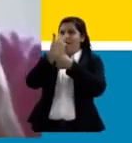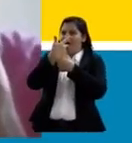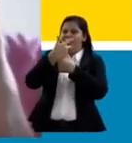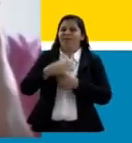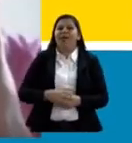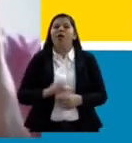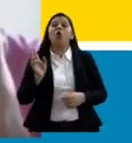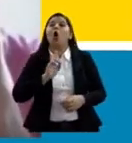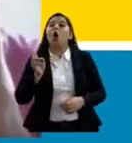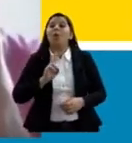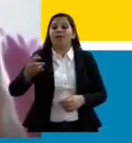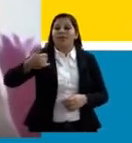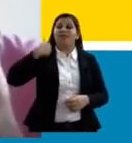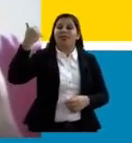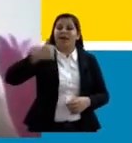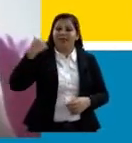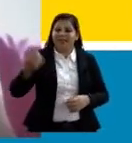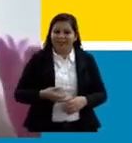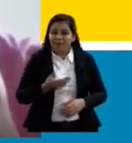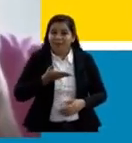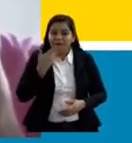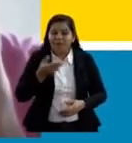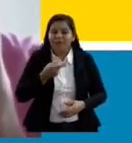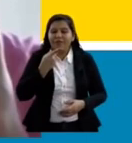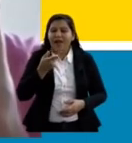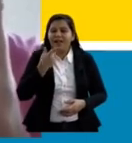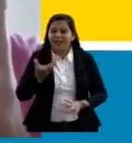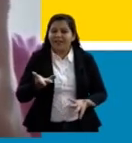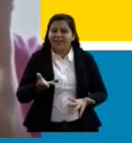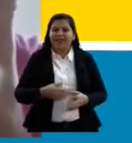seu nome, a sua idade? Fala para as pessoas.